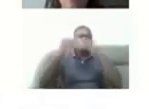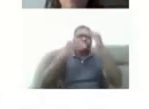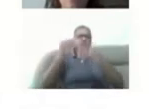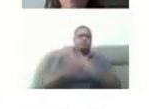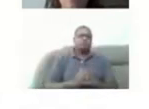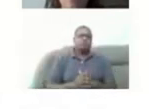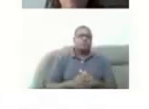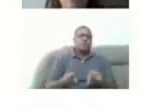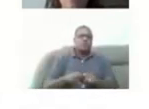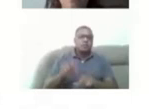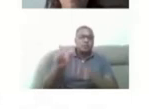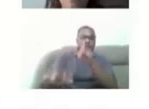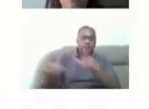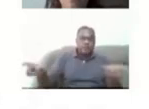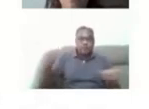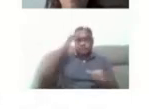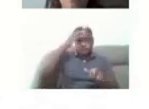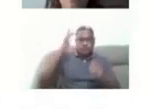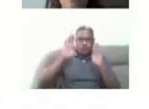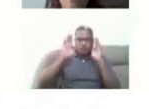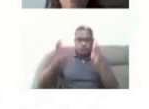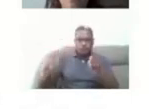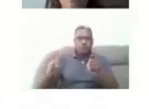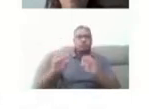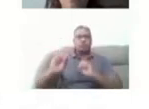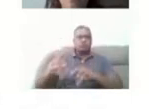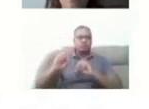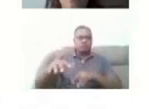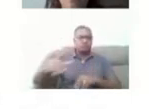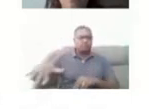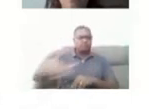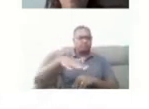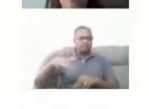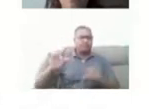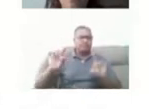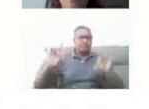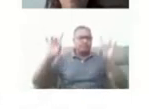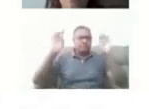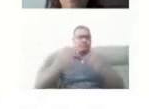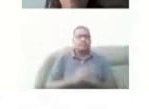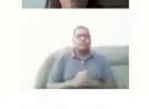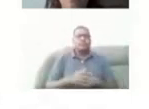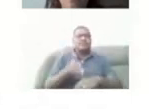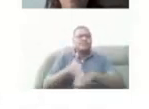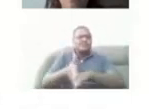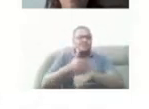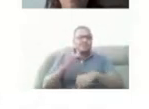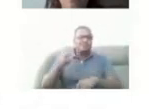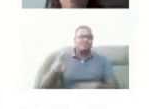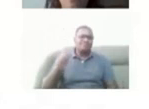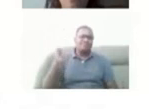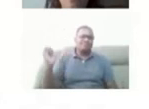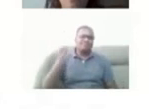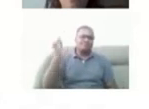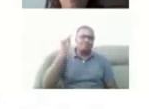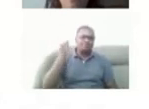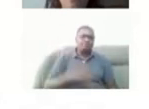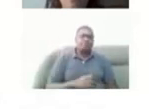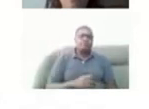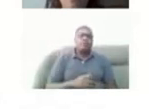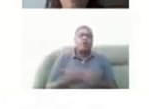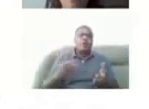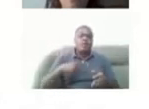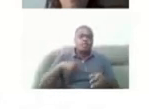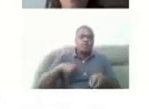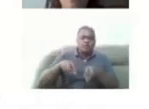com pessoas público-alvo da educação especial, para quem a acessibilidade é fundamental. Para compor a nossa mesa, nós